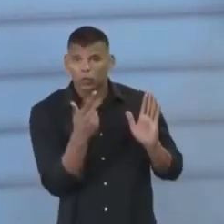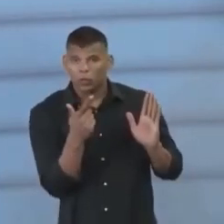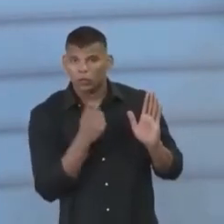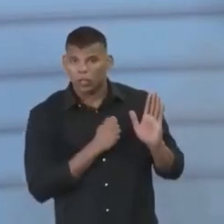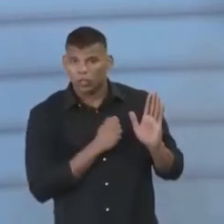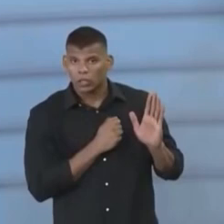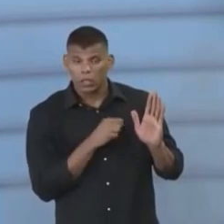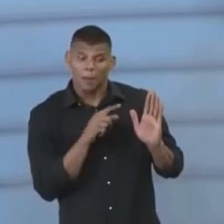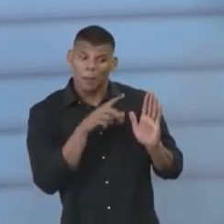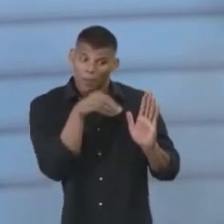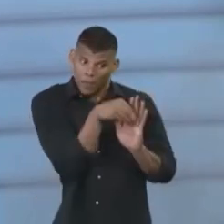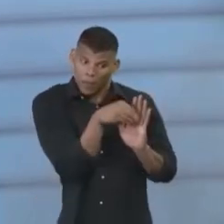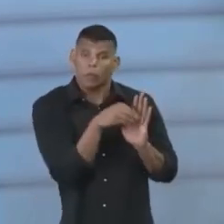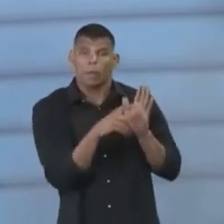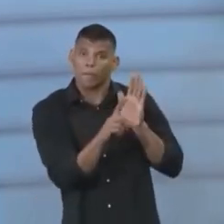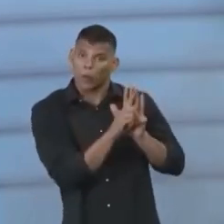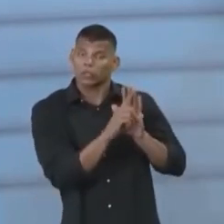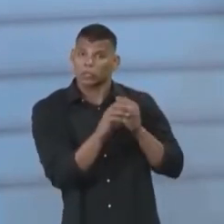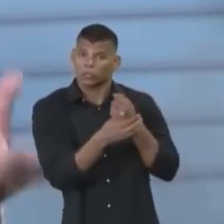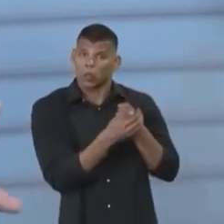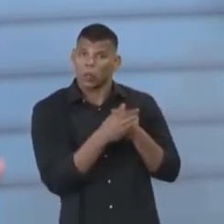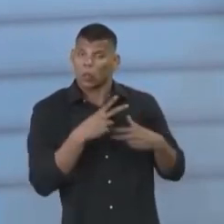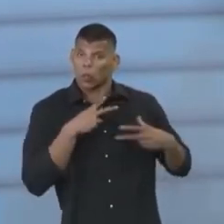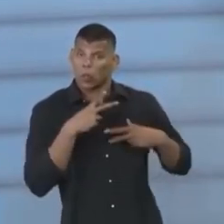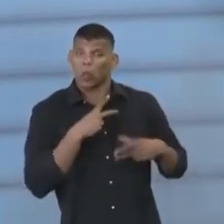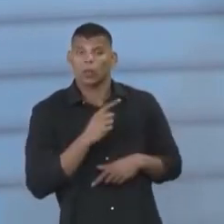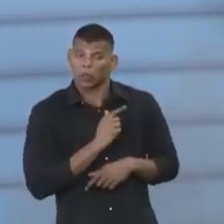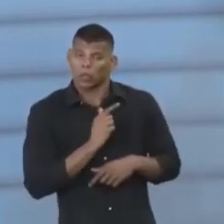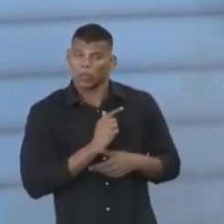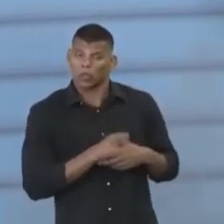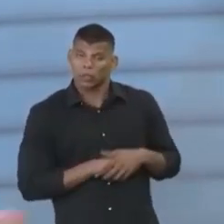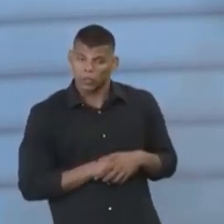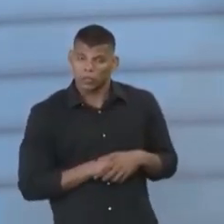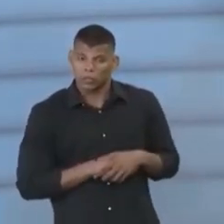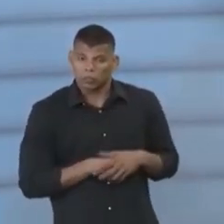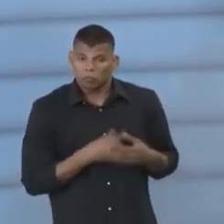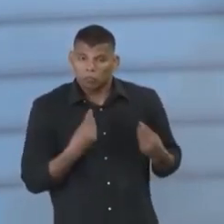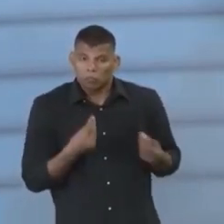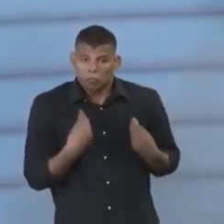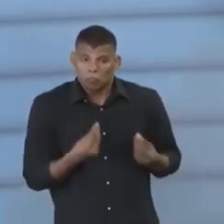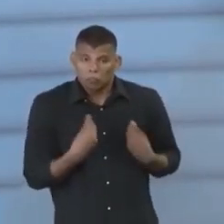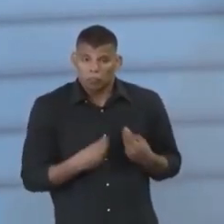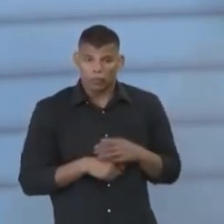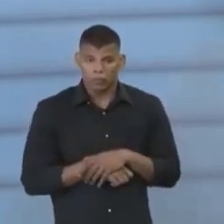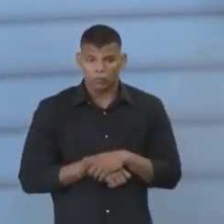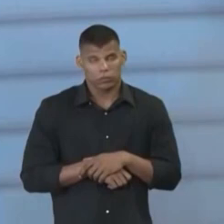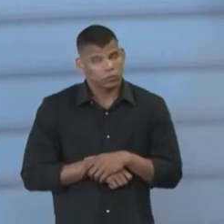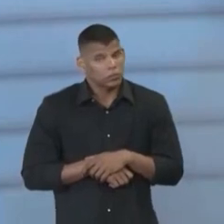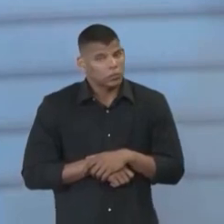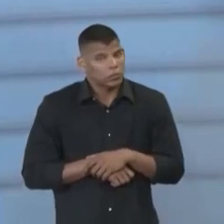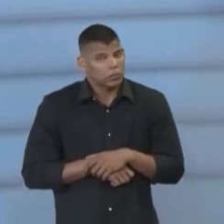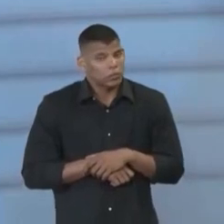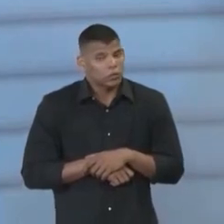lei de proteção de dados, a proteção de dados, perdão, sem ser a lei federal, entrou para esse rol?